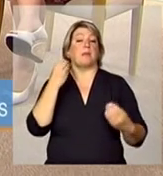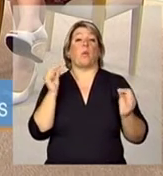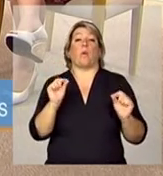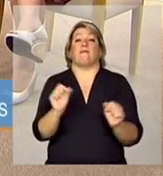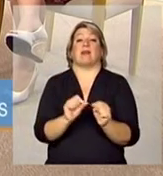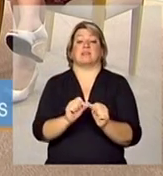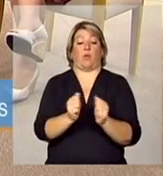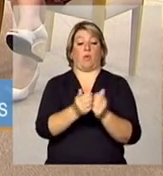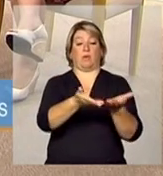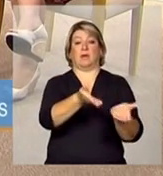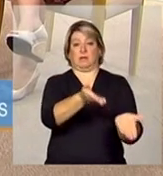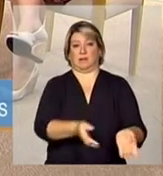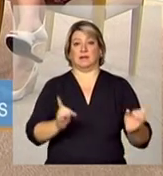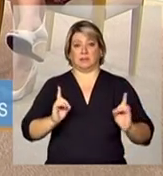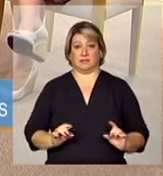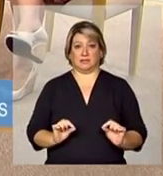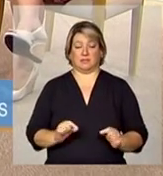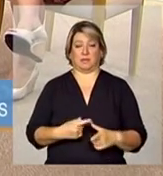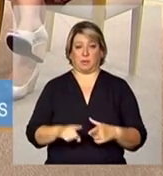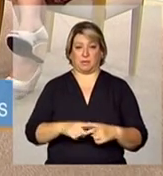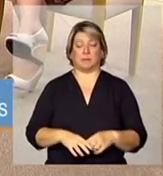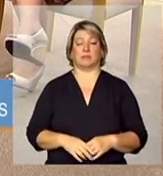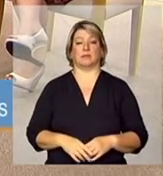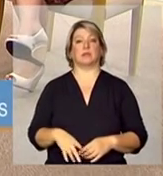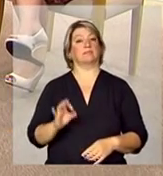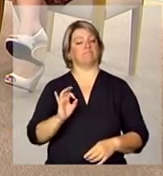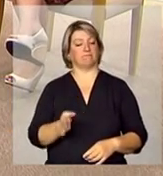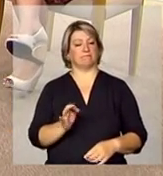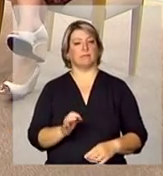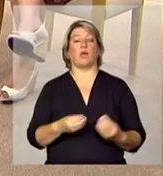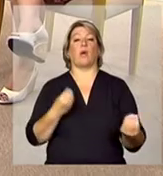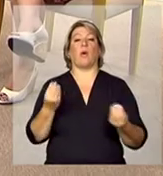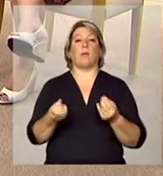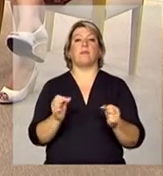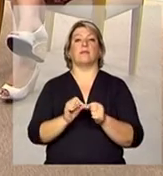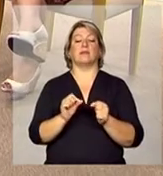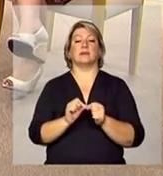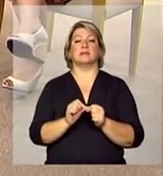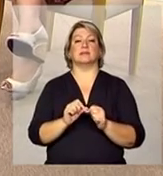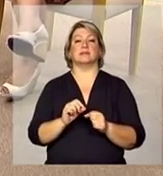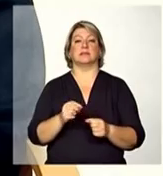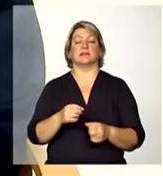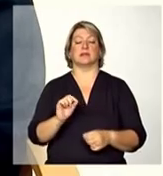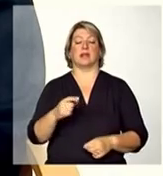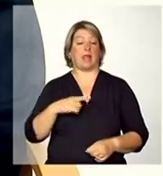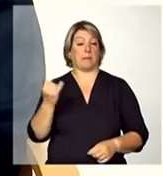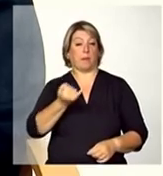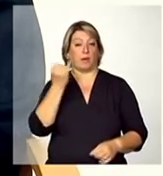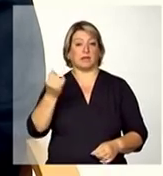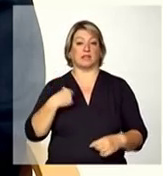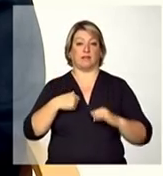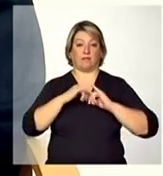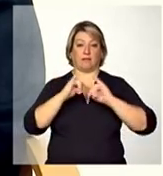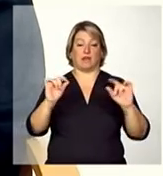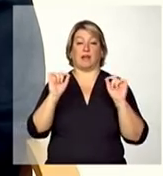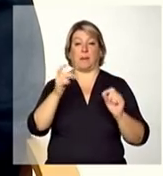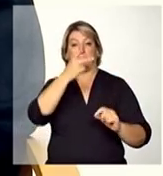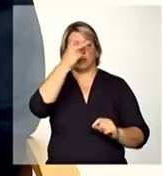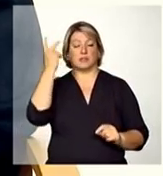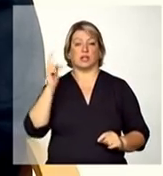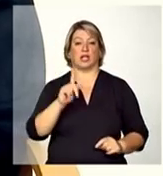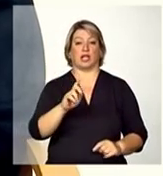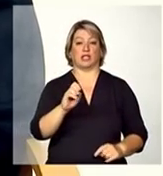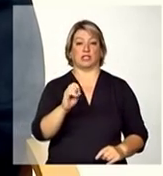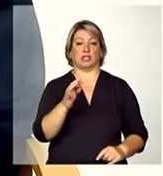sentido? Muito importante, Adriana, a gente também fazer o registro aqui dos técnicos e gestores que estão nos assistindo agora.